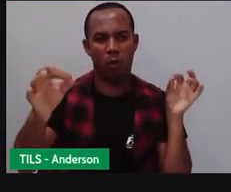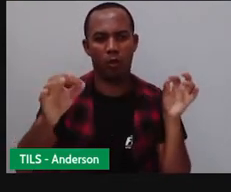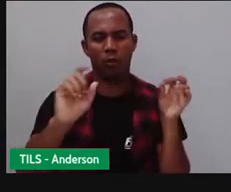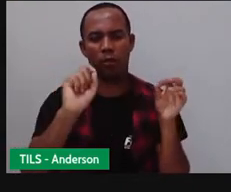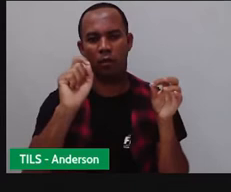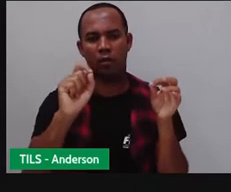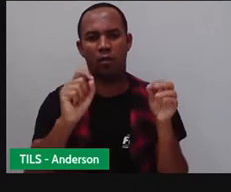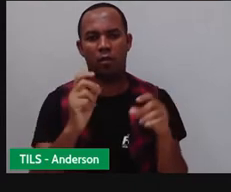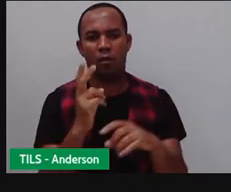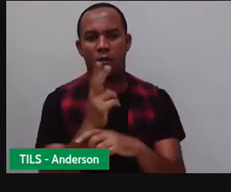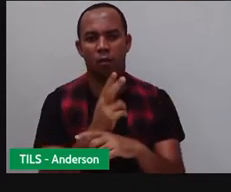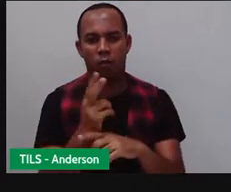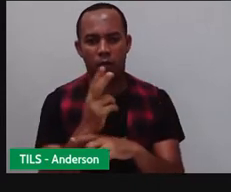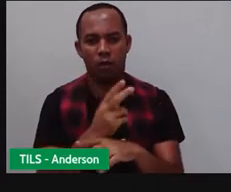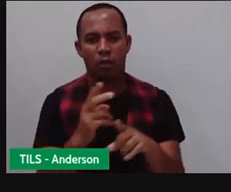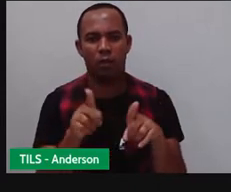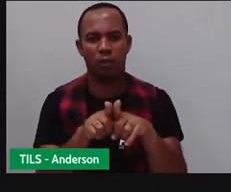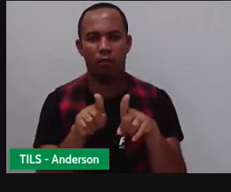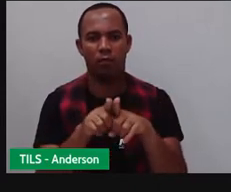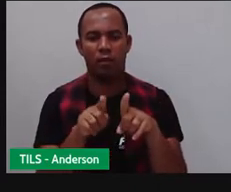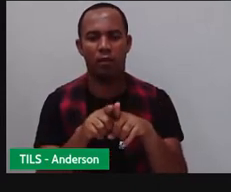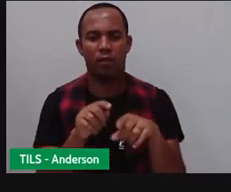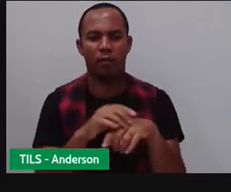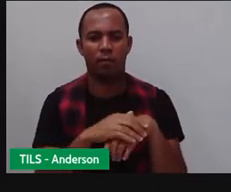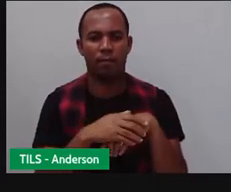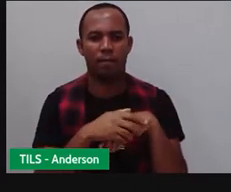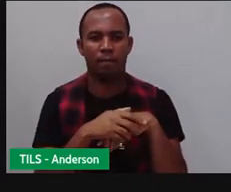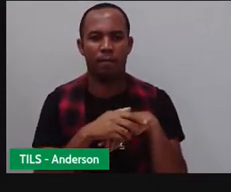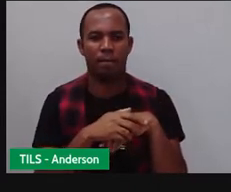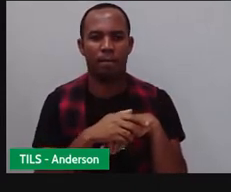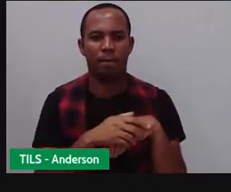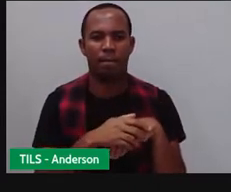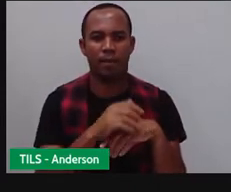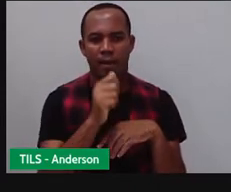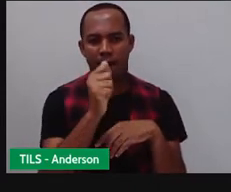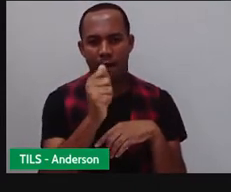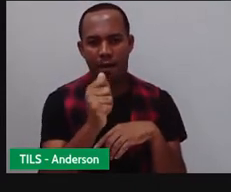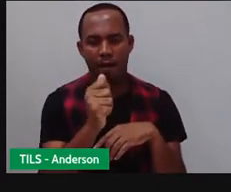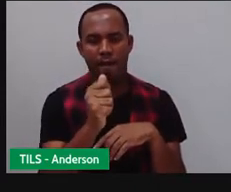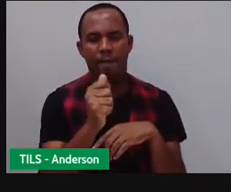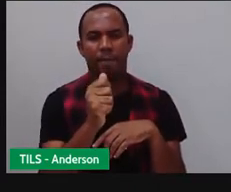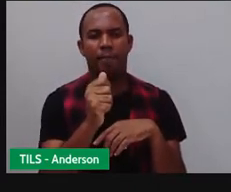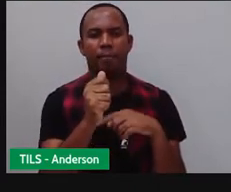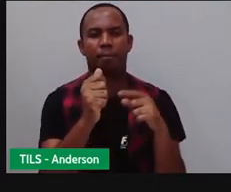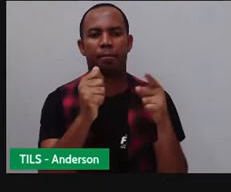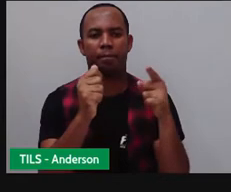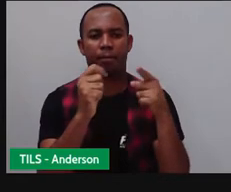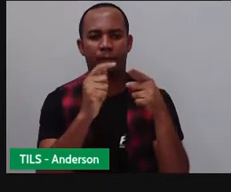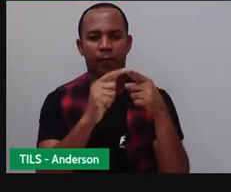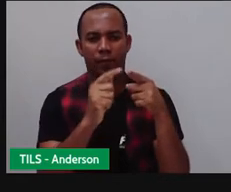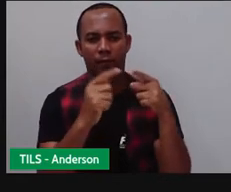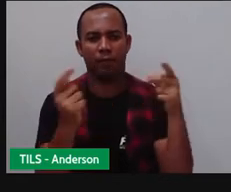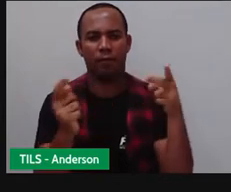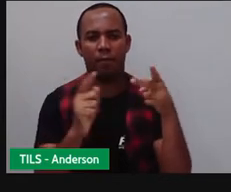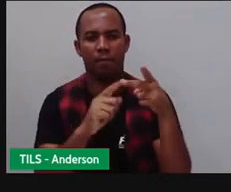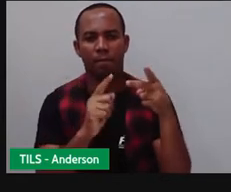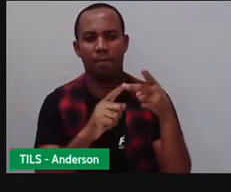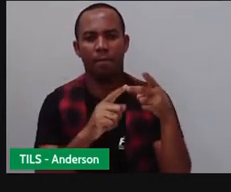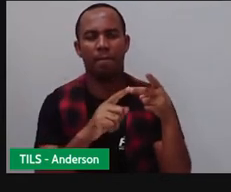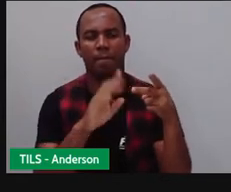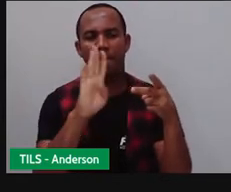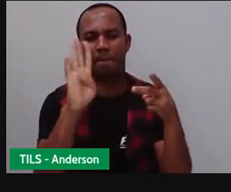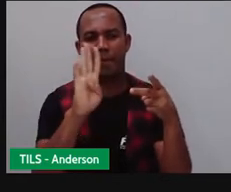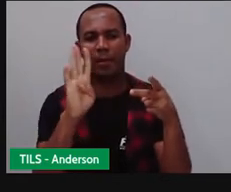exemplo. Pam, pam. Isso seria o A. O B seria pam, pam, pam, pam. Mais ou menos